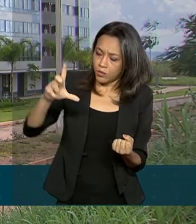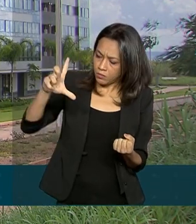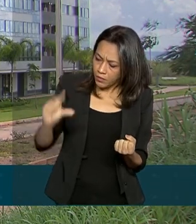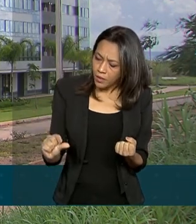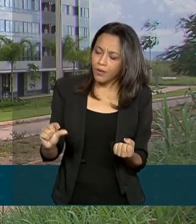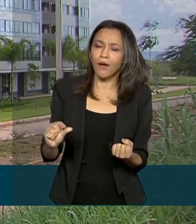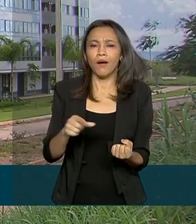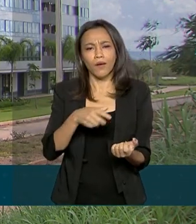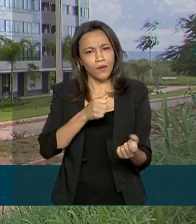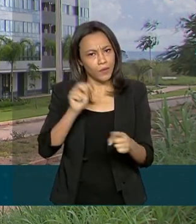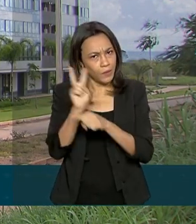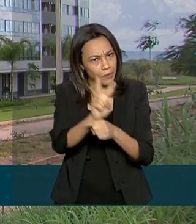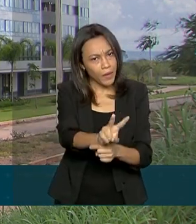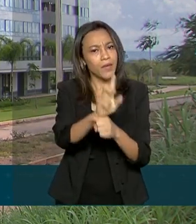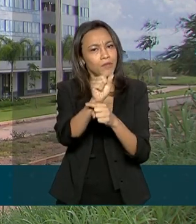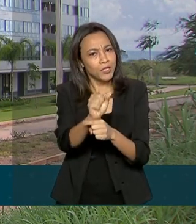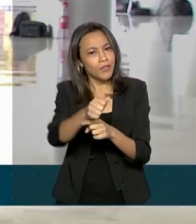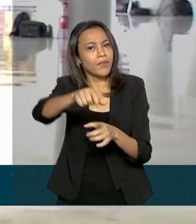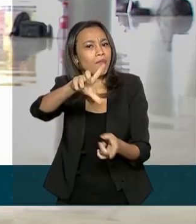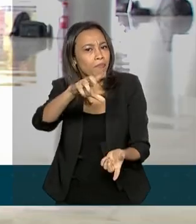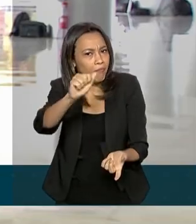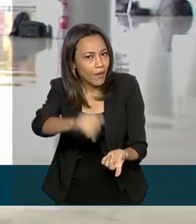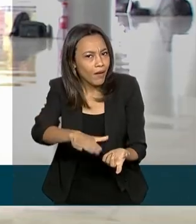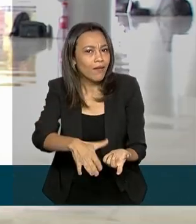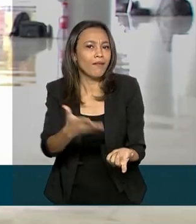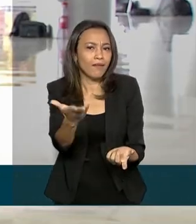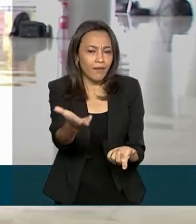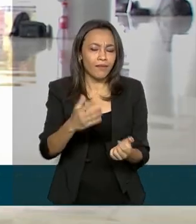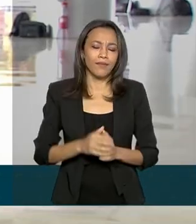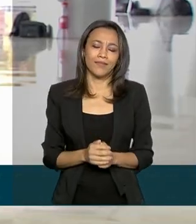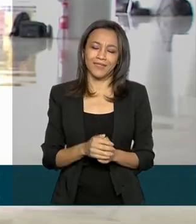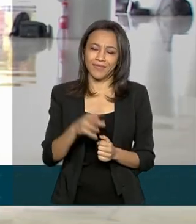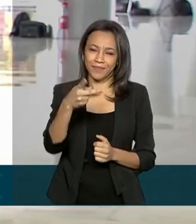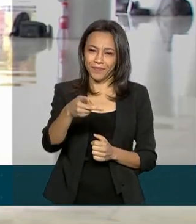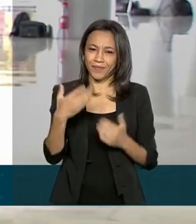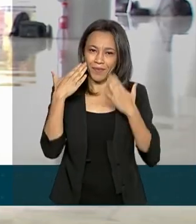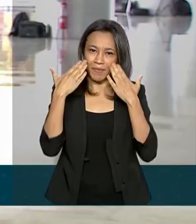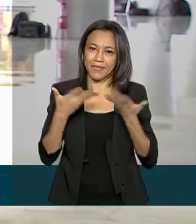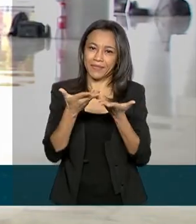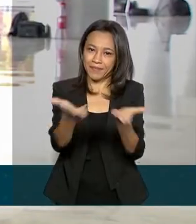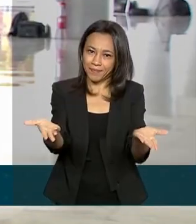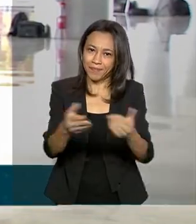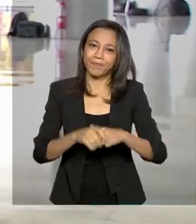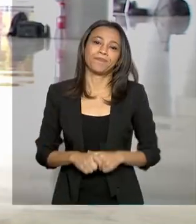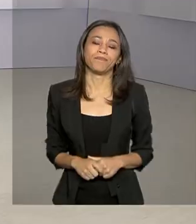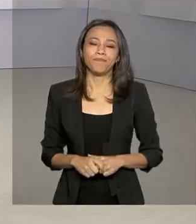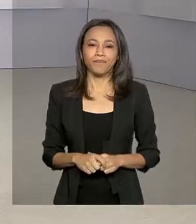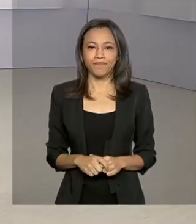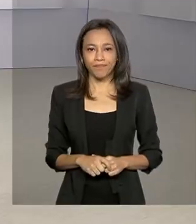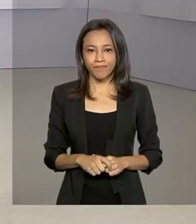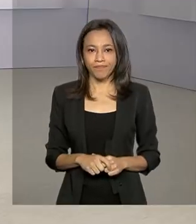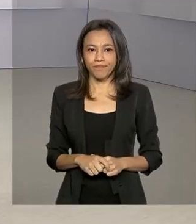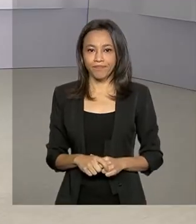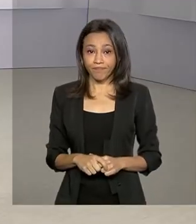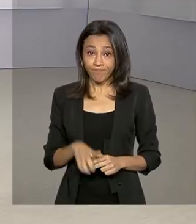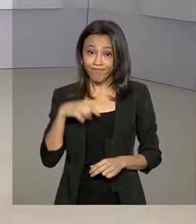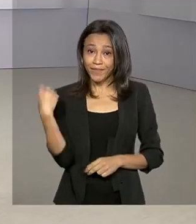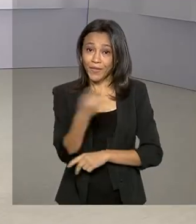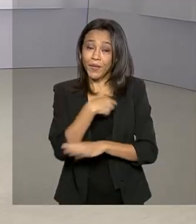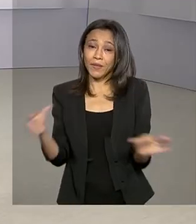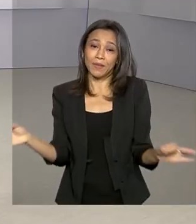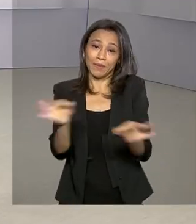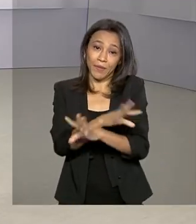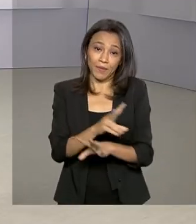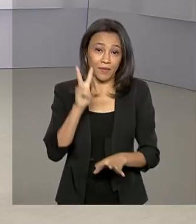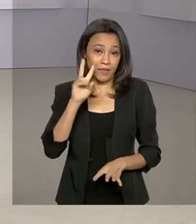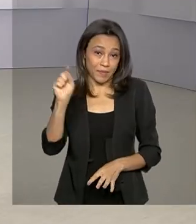empréstimos ficam mais baratos. Luciana Colares de Holanda para o Governo Agora. E nós ficamos por